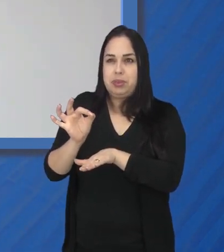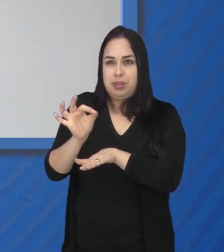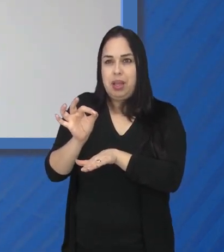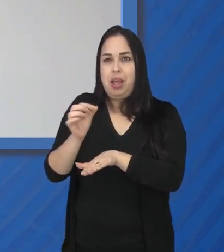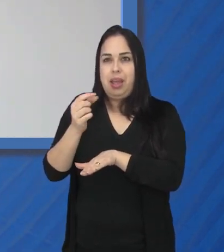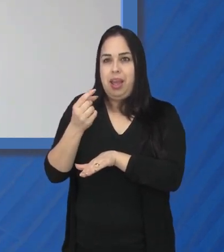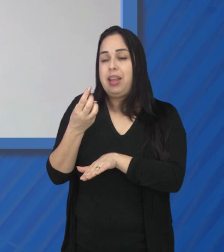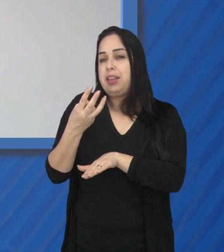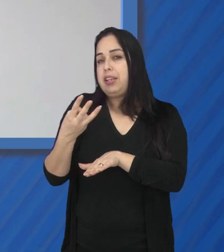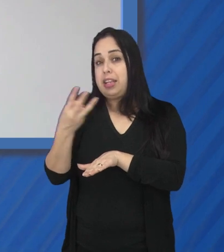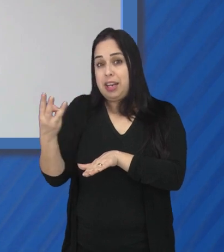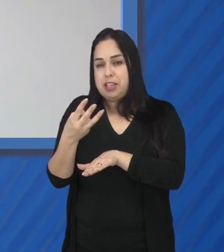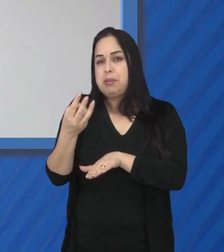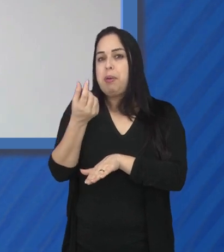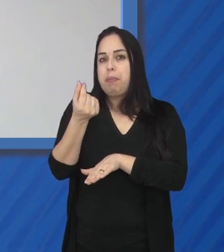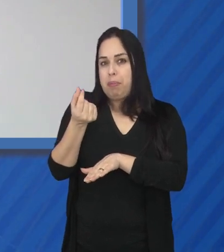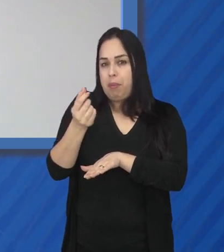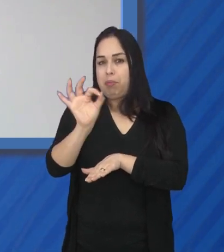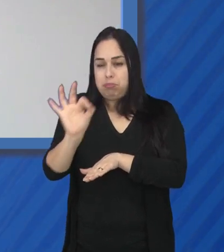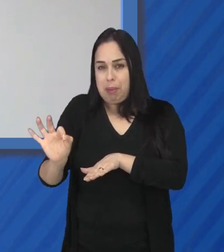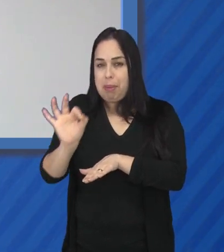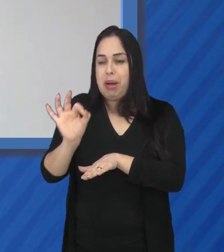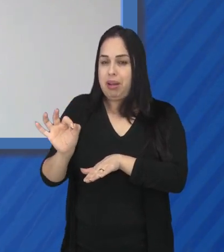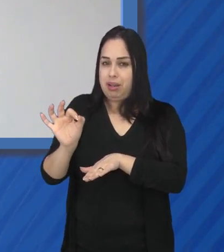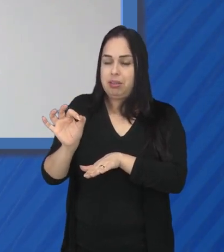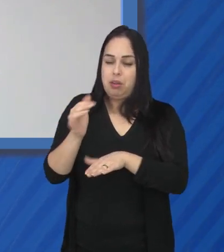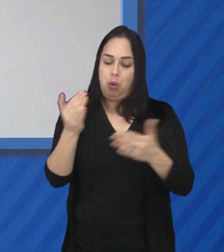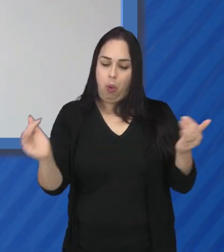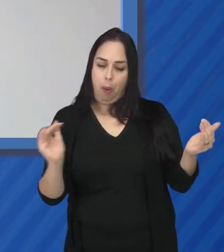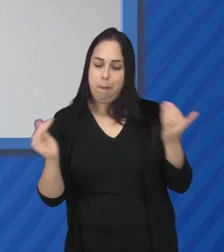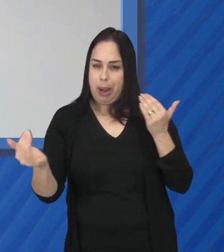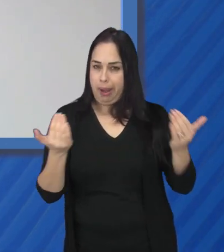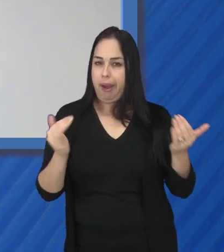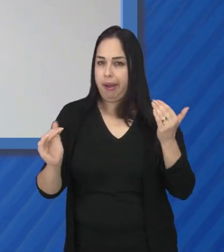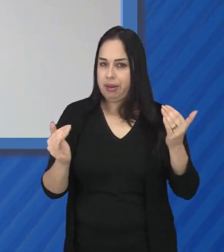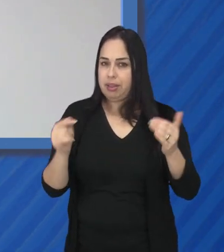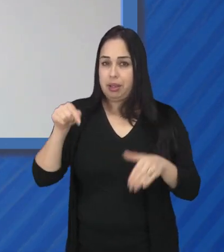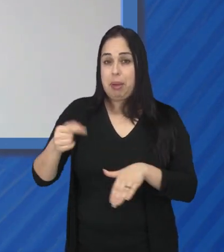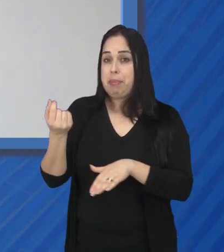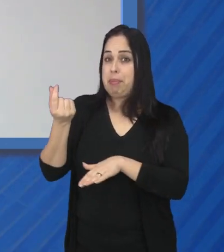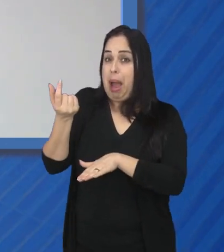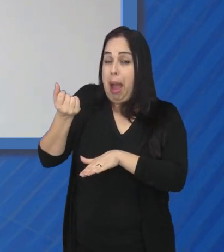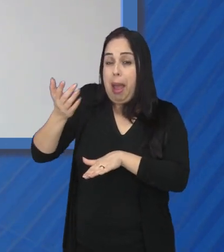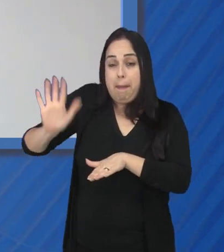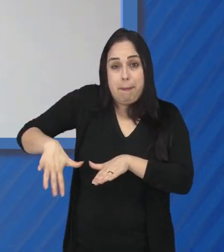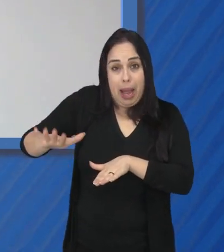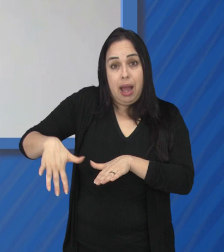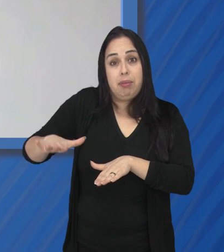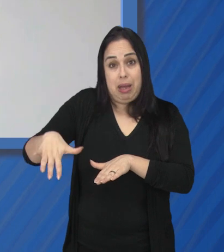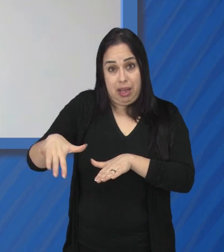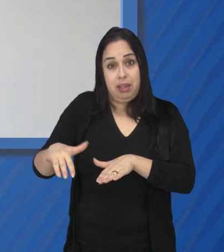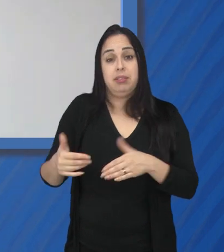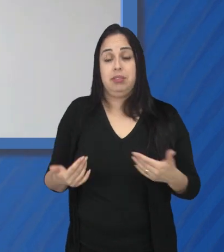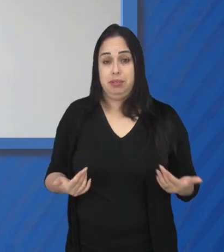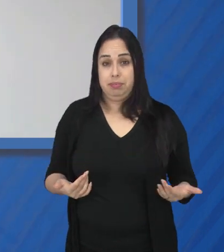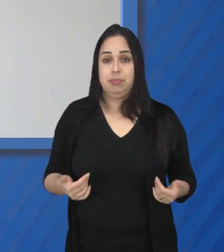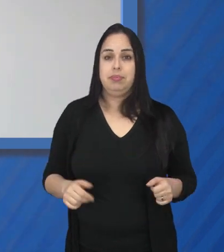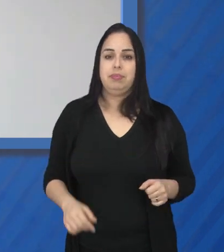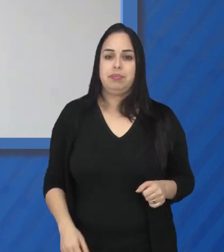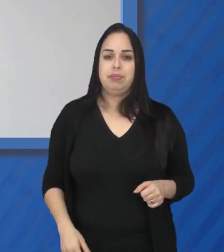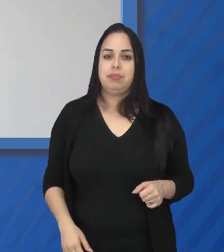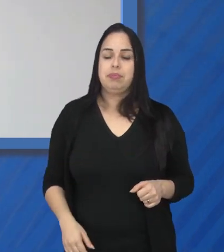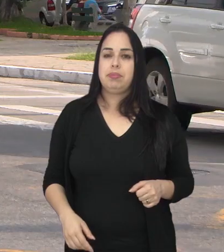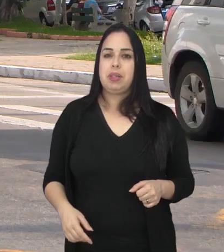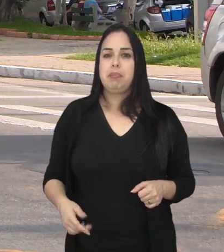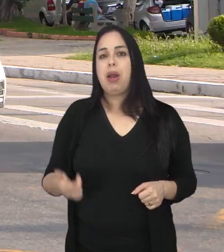terço do custo para você encher com gasolina ou diesel, que seja. Então, é bem competitiva nesse